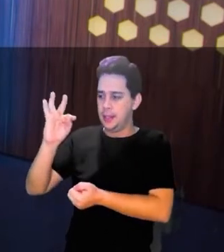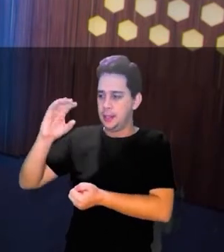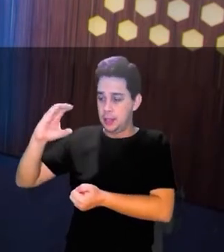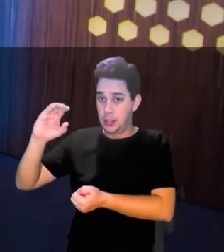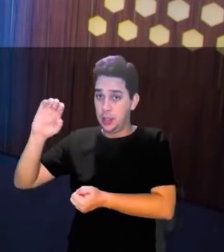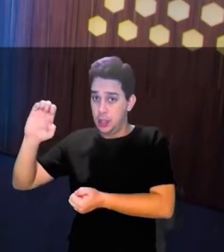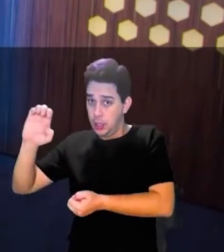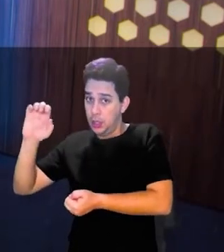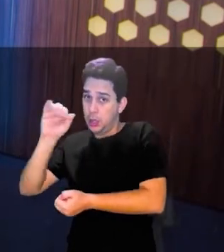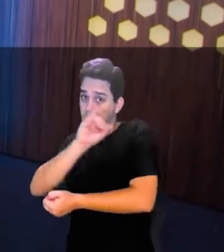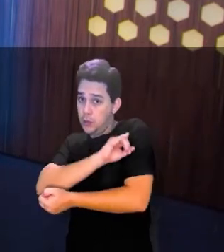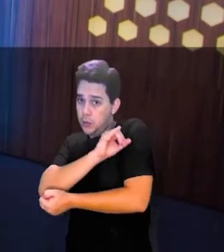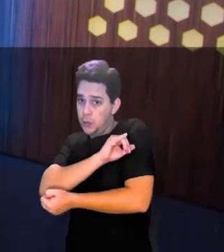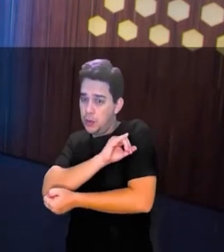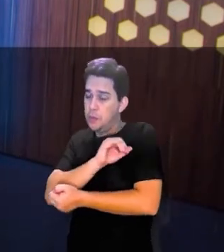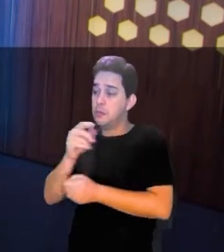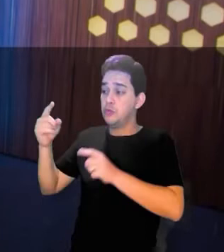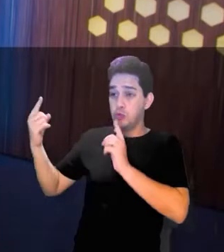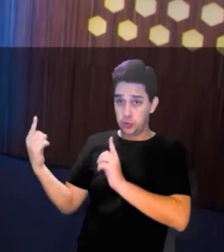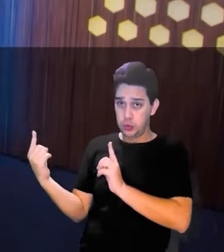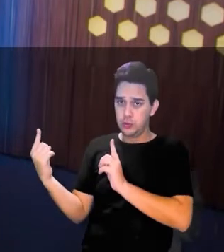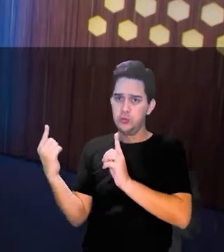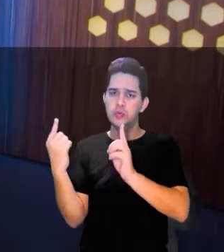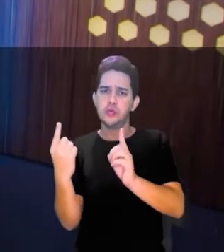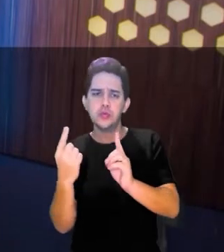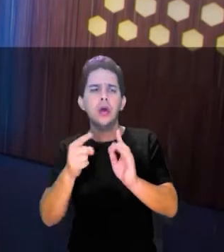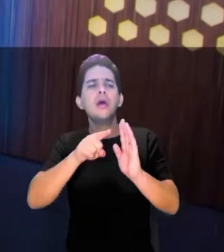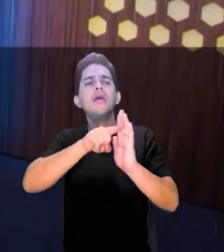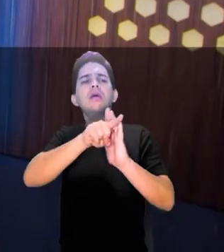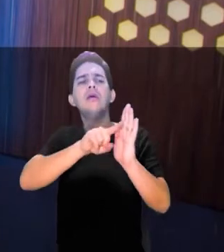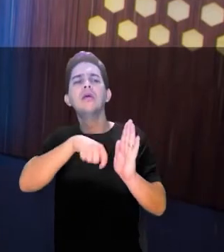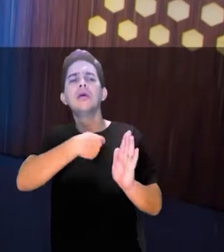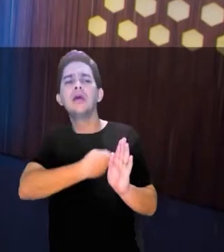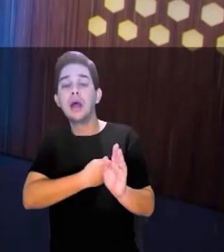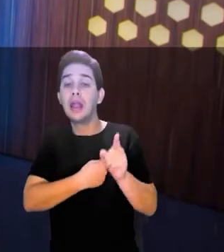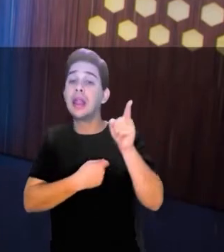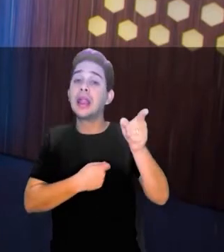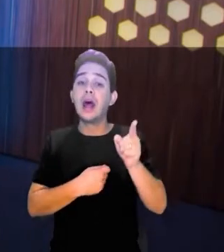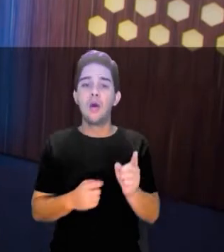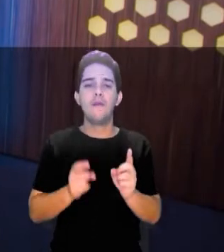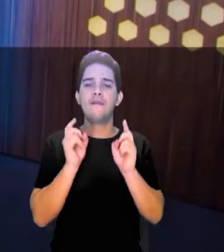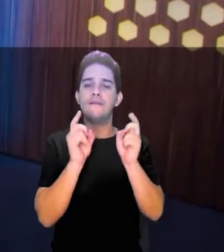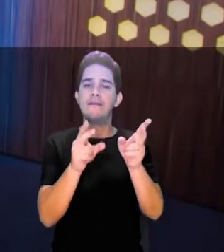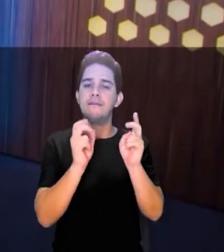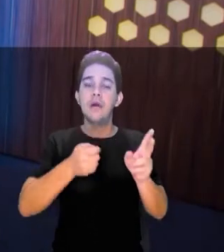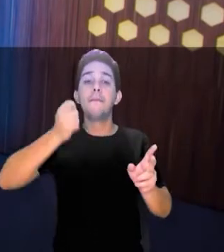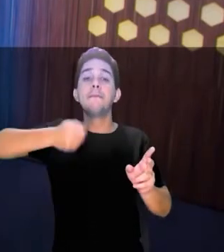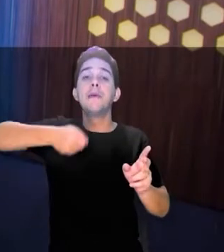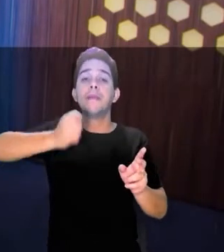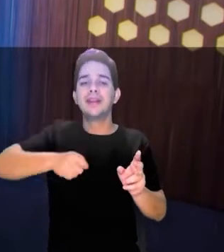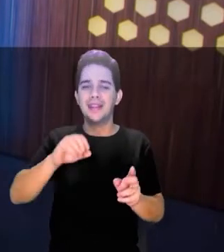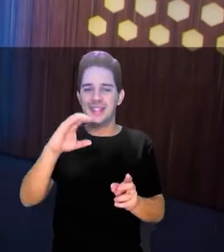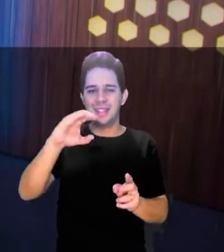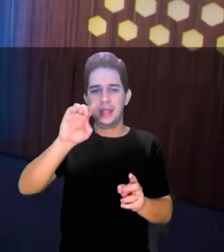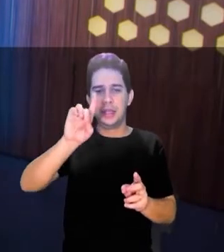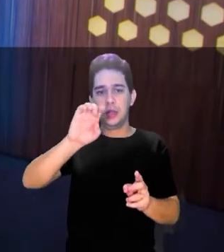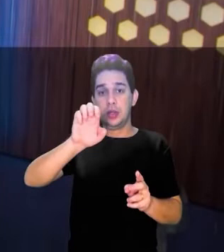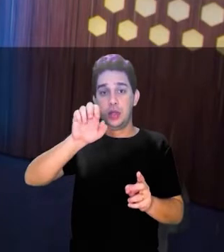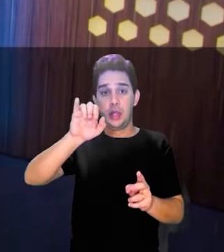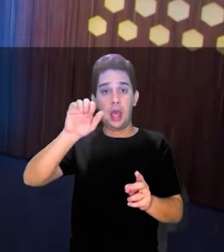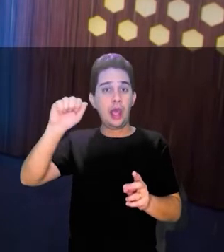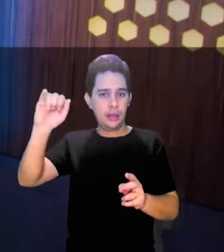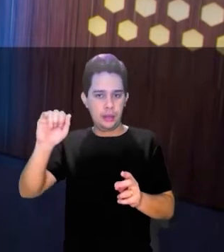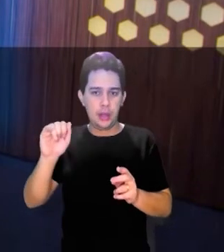verbas provenientes do leilão da CEDAI. Essa atuação em conjunto visa otimizar a troca de informações entre as